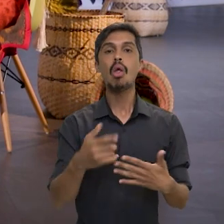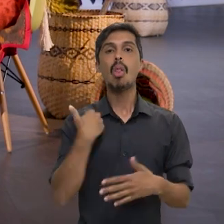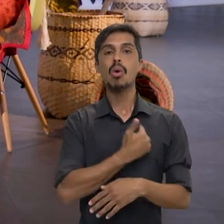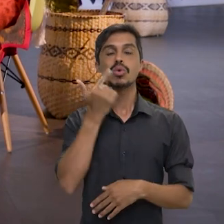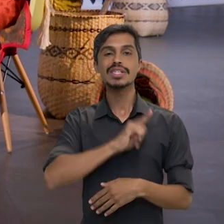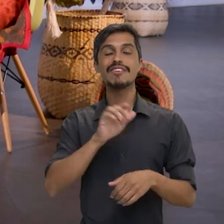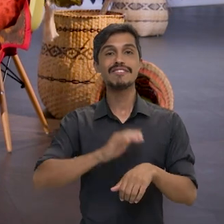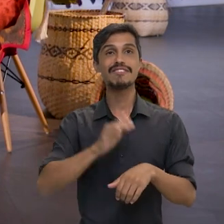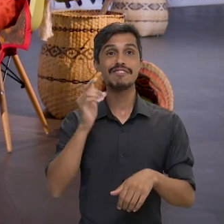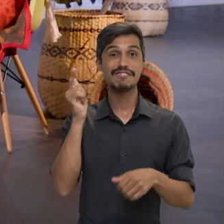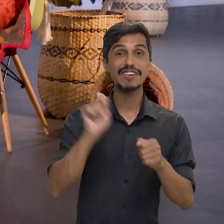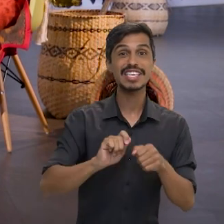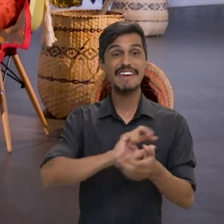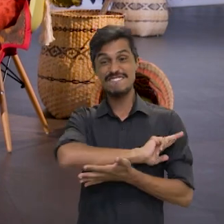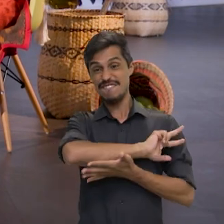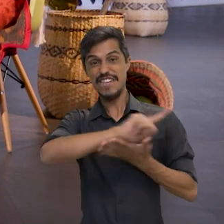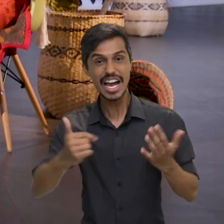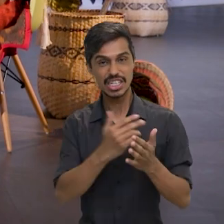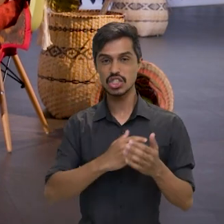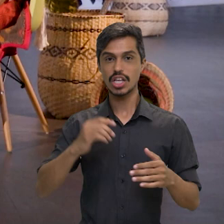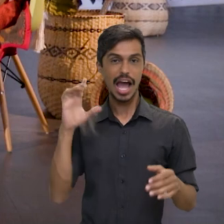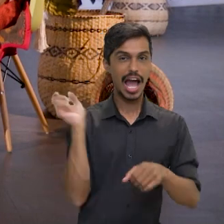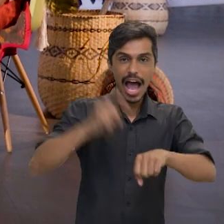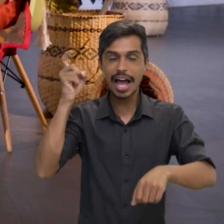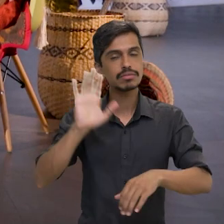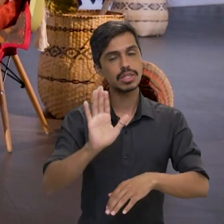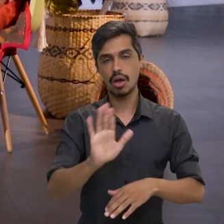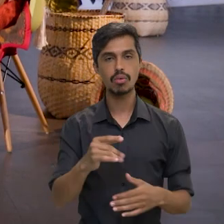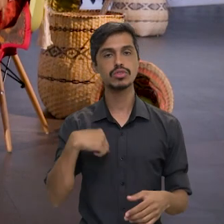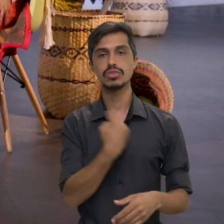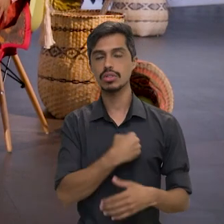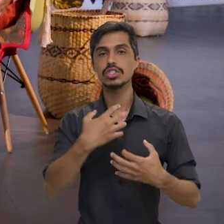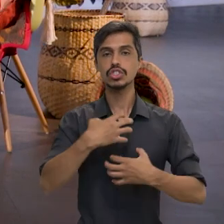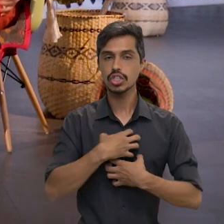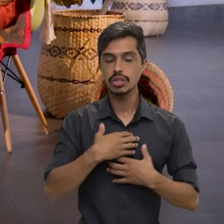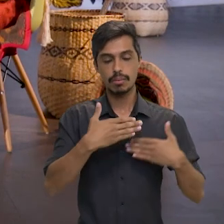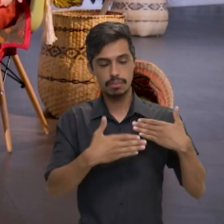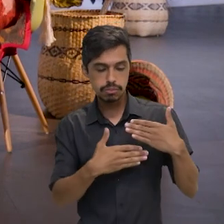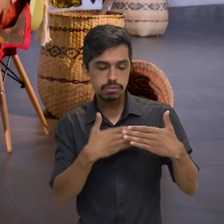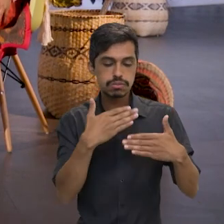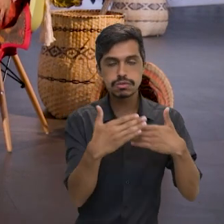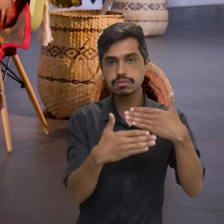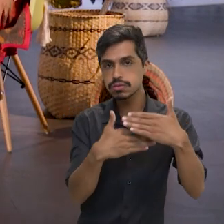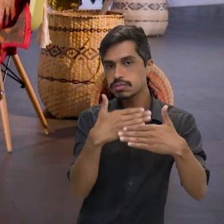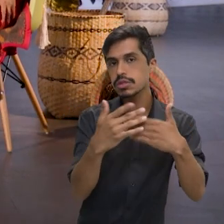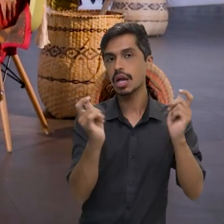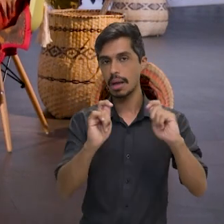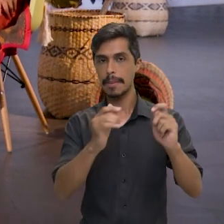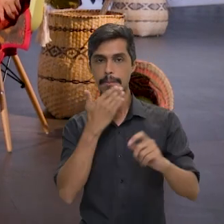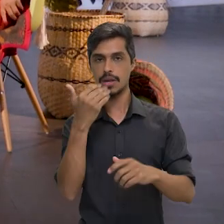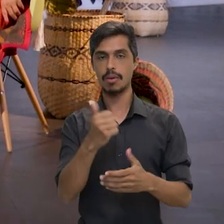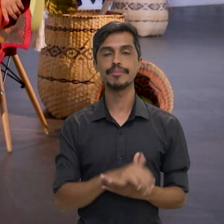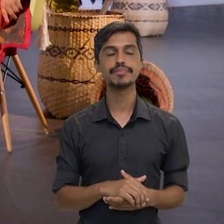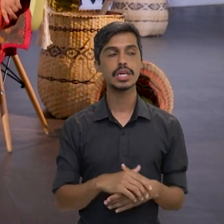para fazer mais de uma, né? De uma vez só. Então, a gente faz de forma mesmo, assim, sequencial. E agora